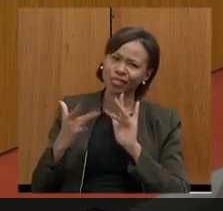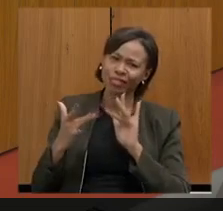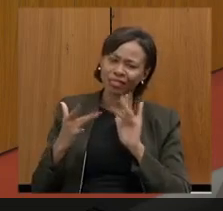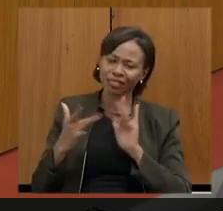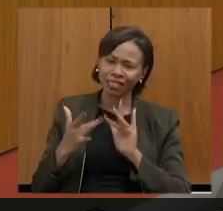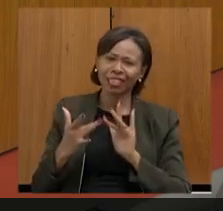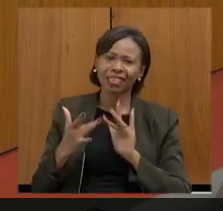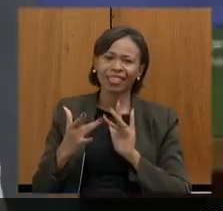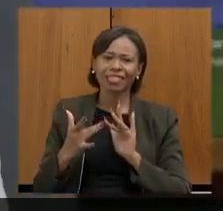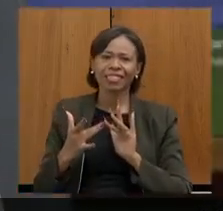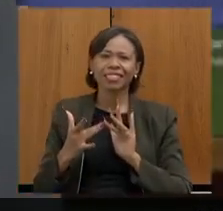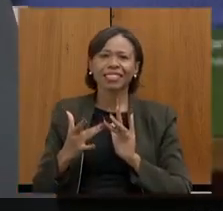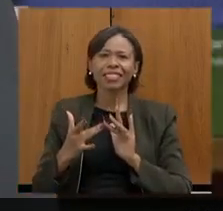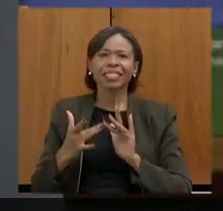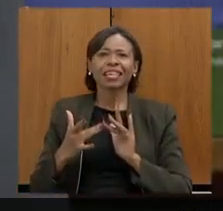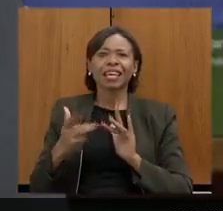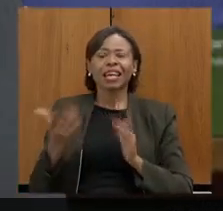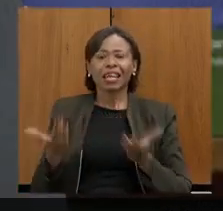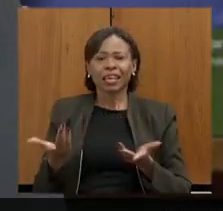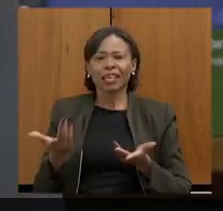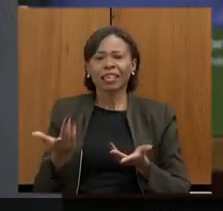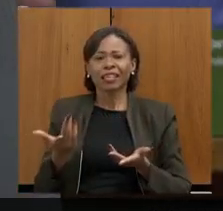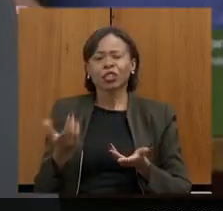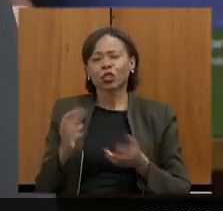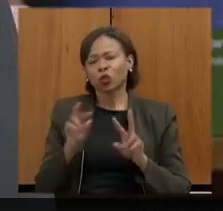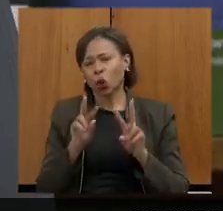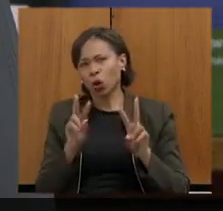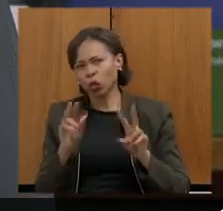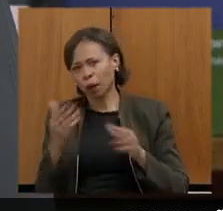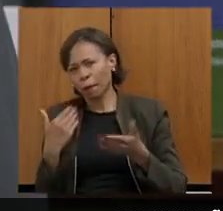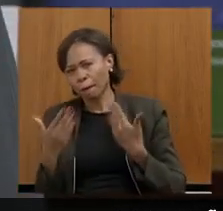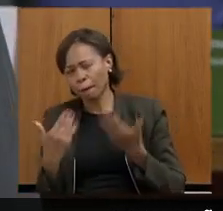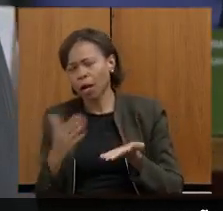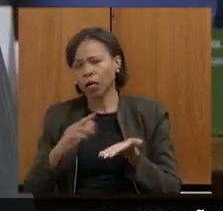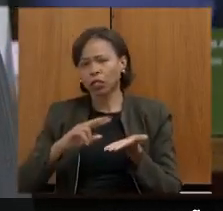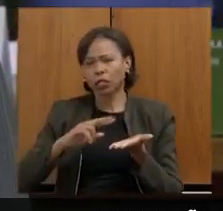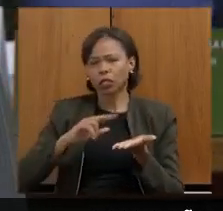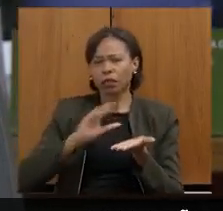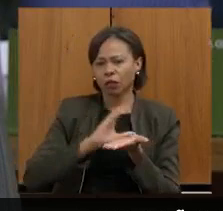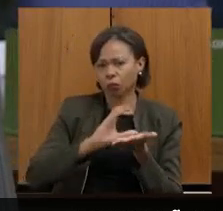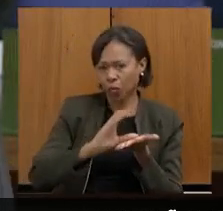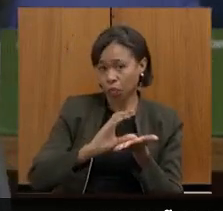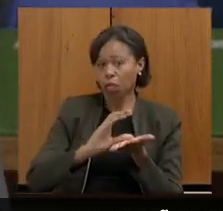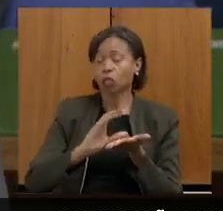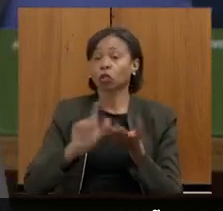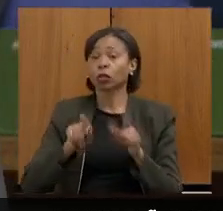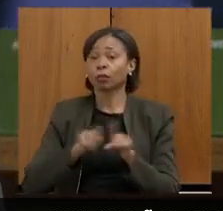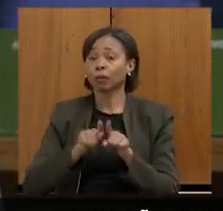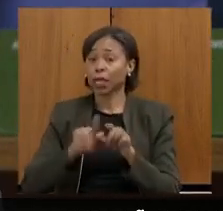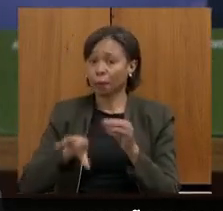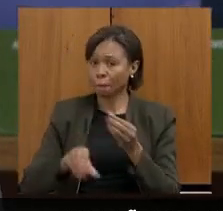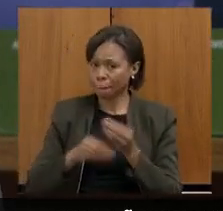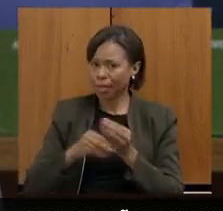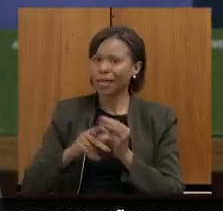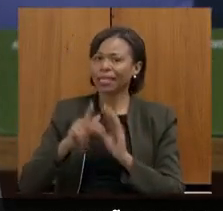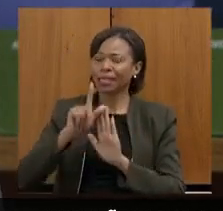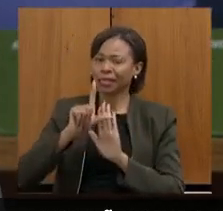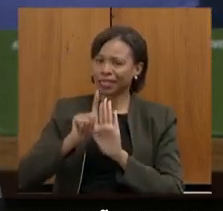lhe reporto atualizações em relação aos investimentos, às emendas parlamentares. É sempre um prazer poder